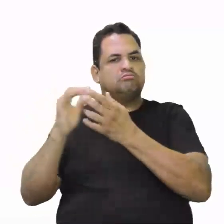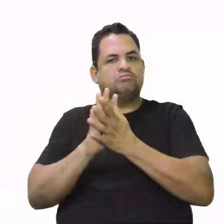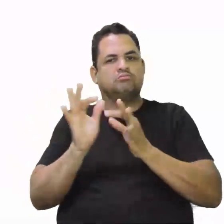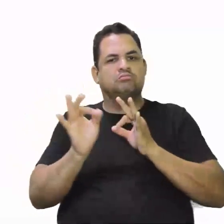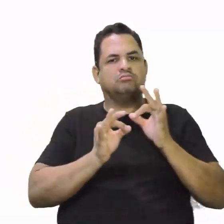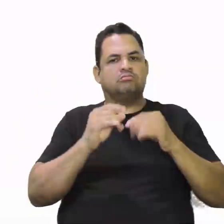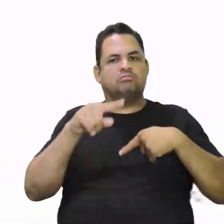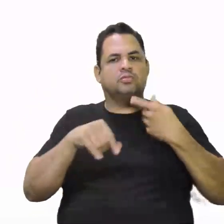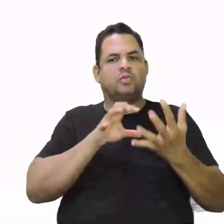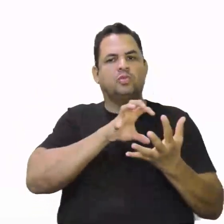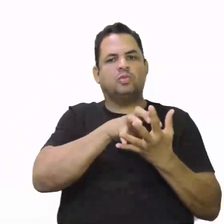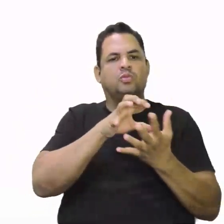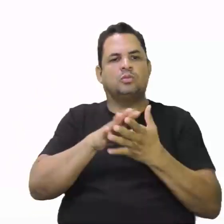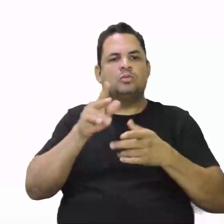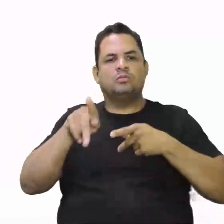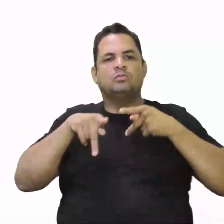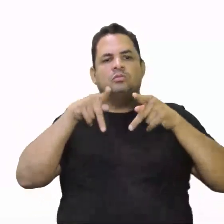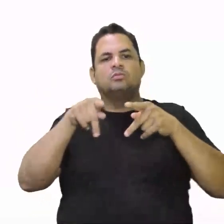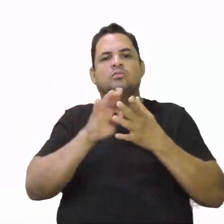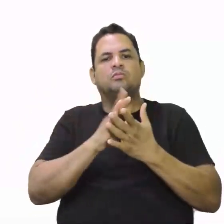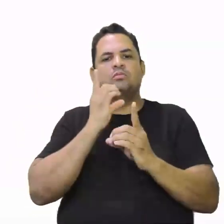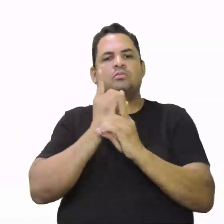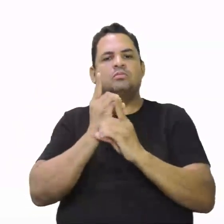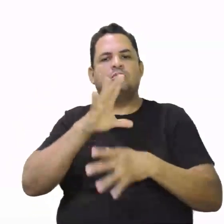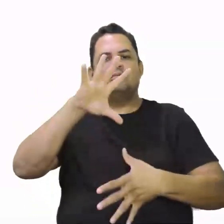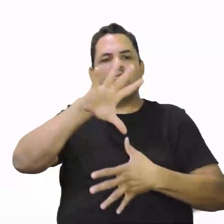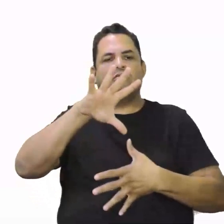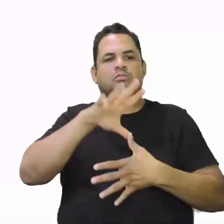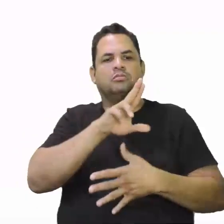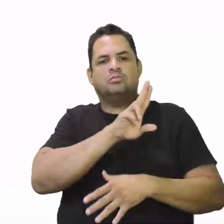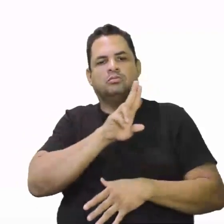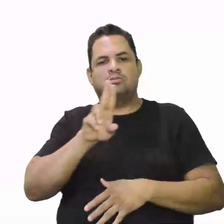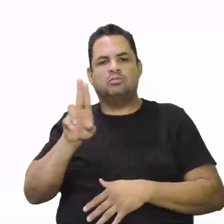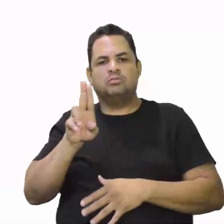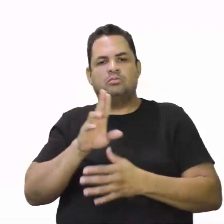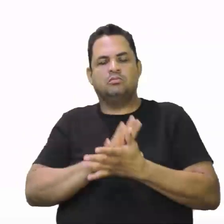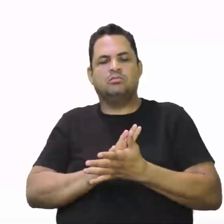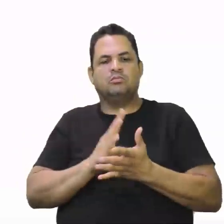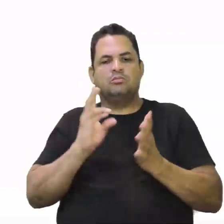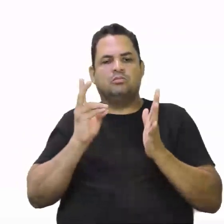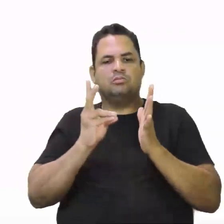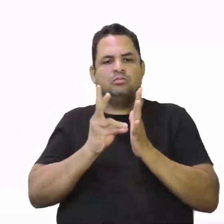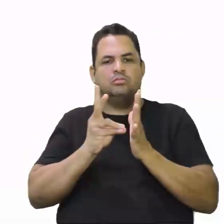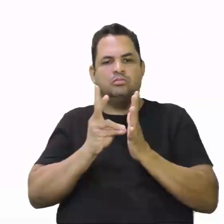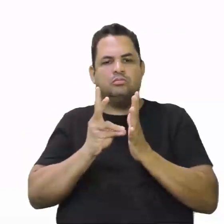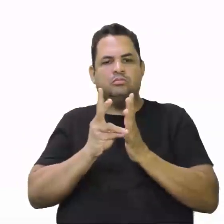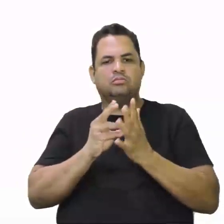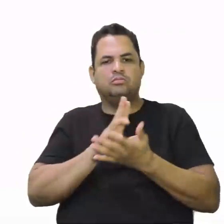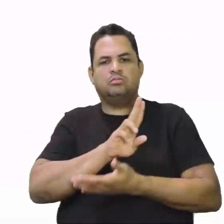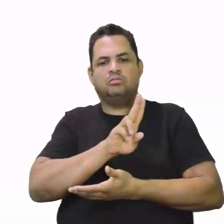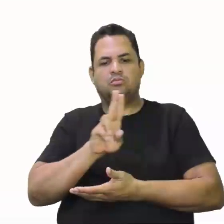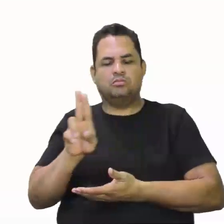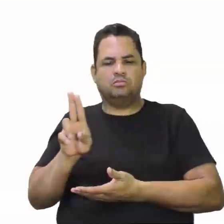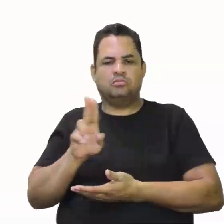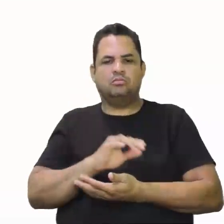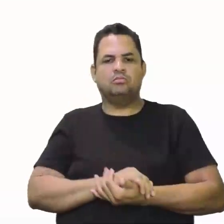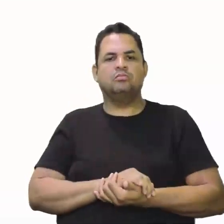processo de colonização, a população encontrada na América foi denominada genericamente de